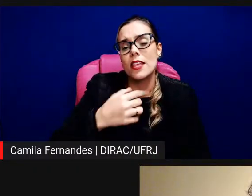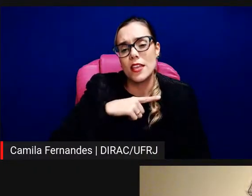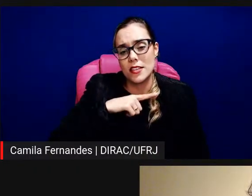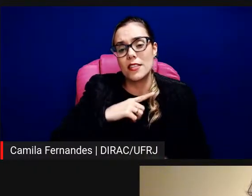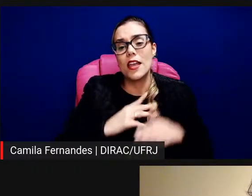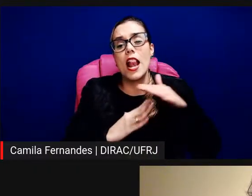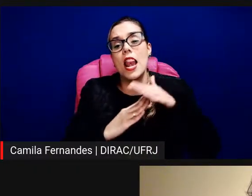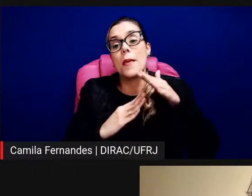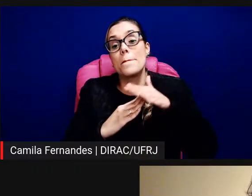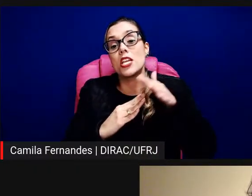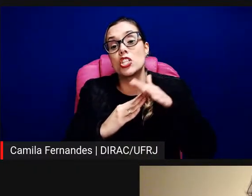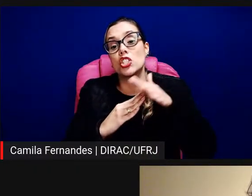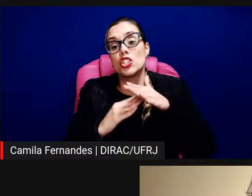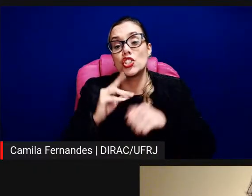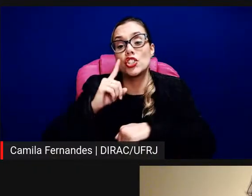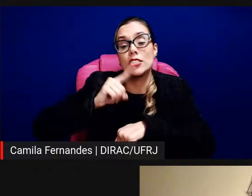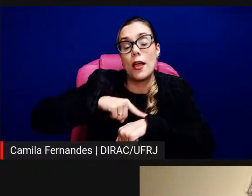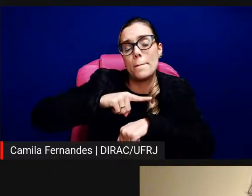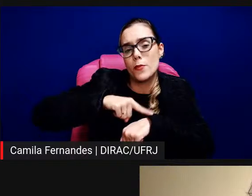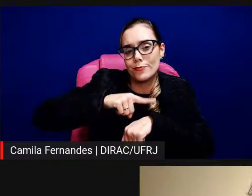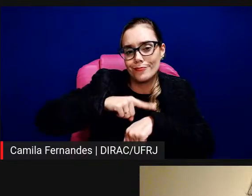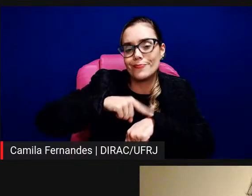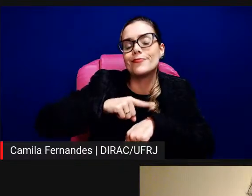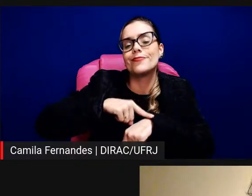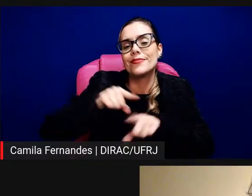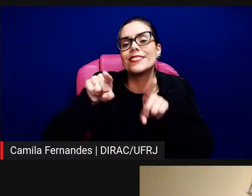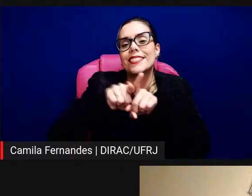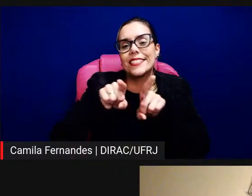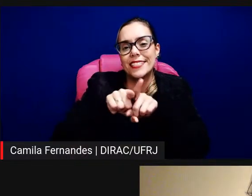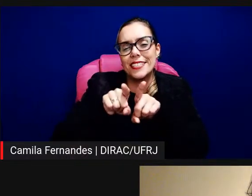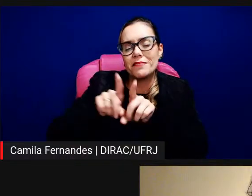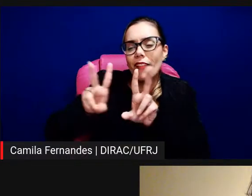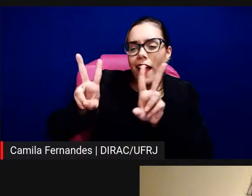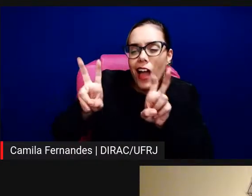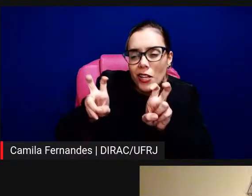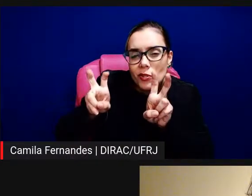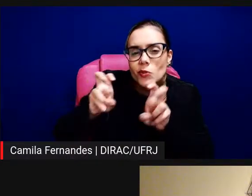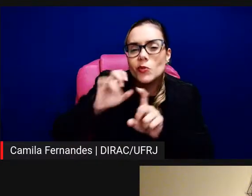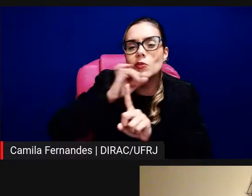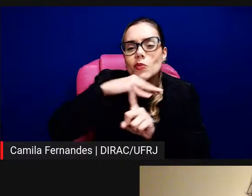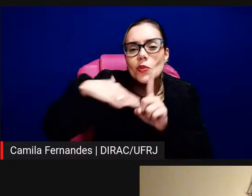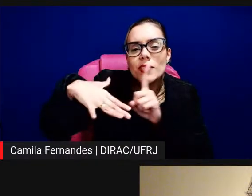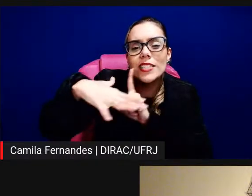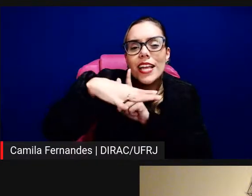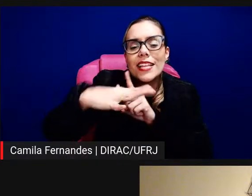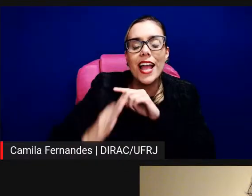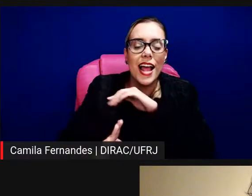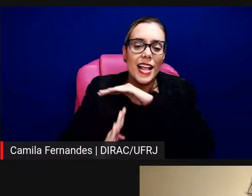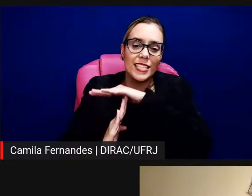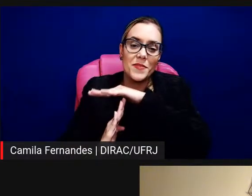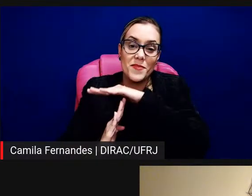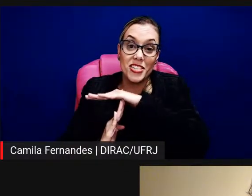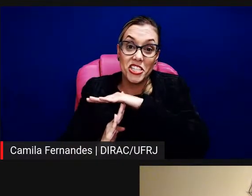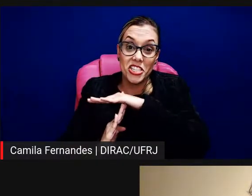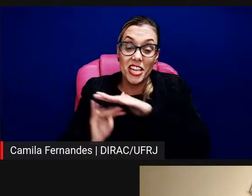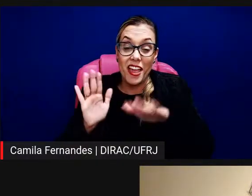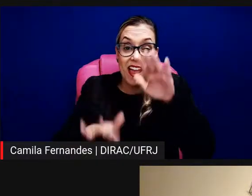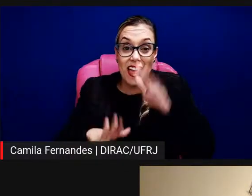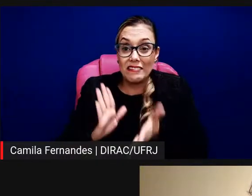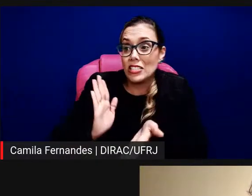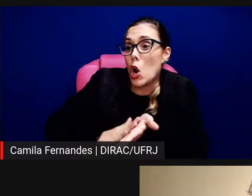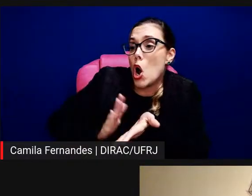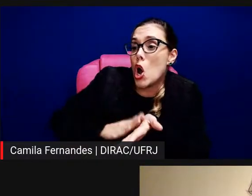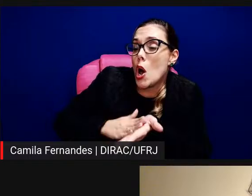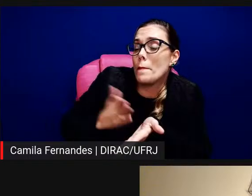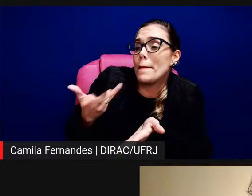tempo, né, e todas essas questões da sociedade também, porque você tem um tempo a cumprir e a sociedade também tem, então,